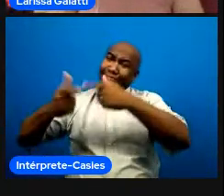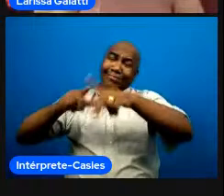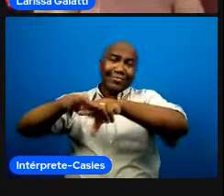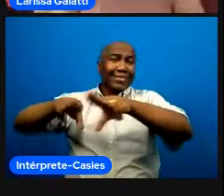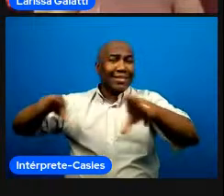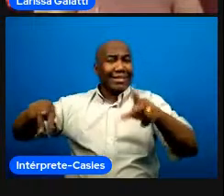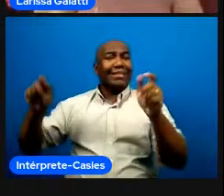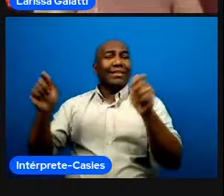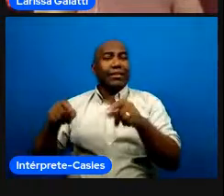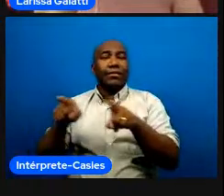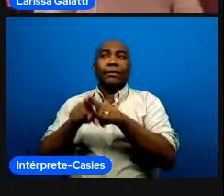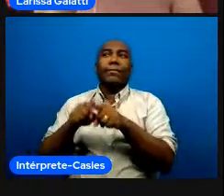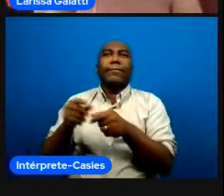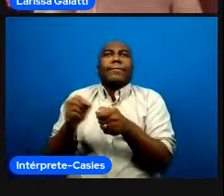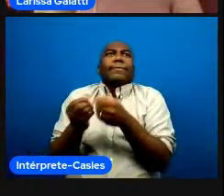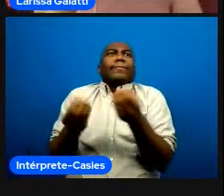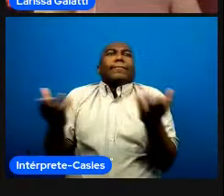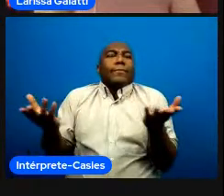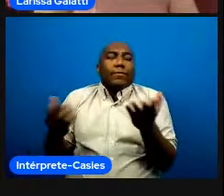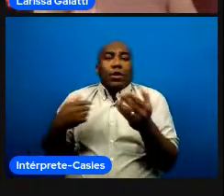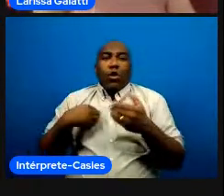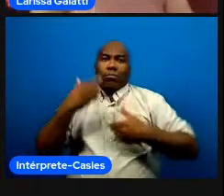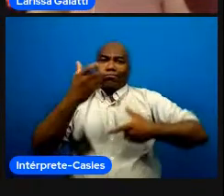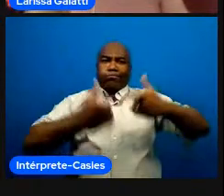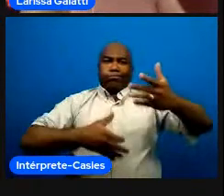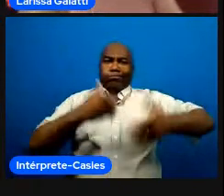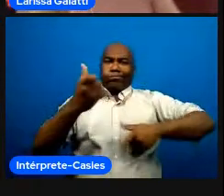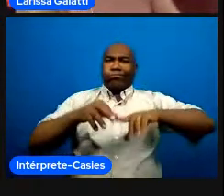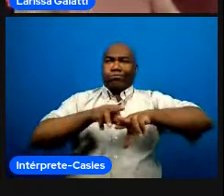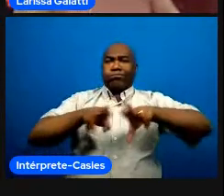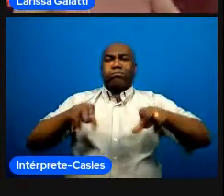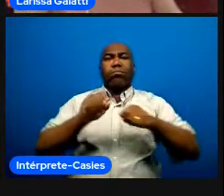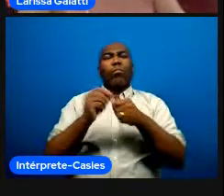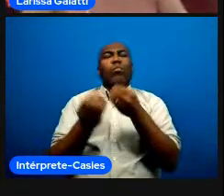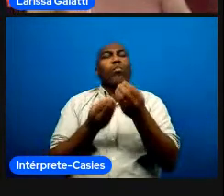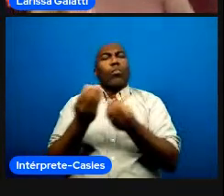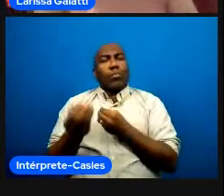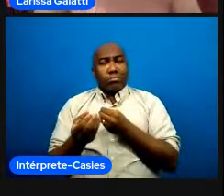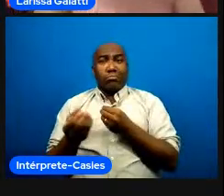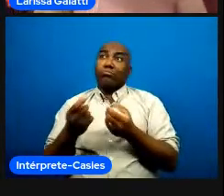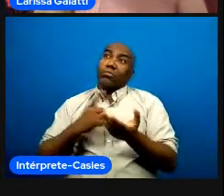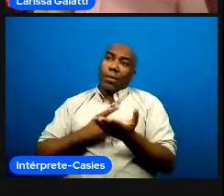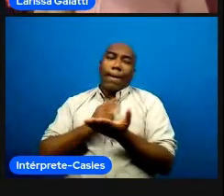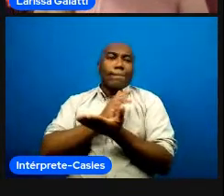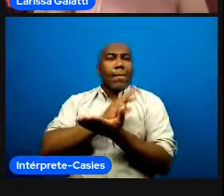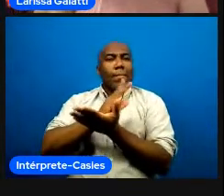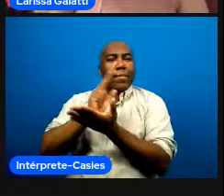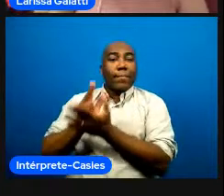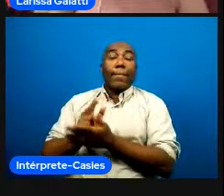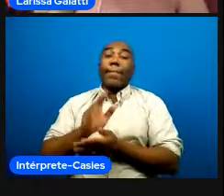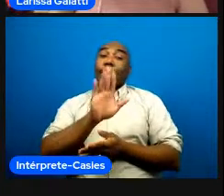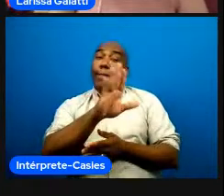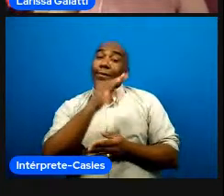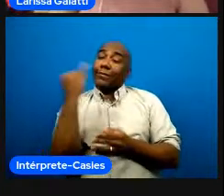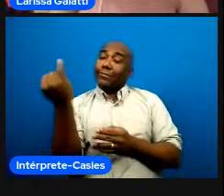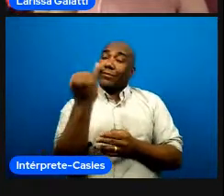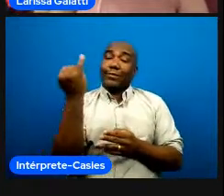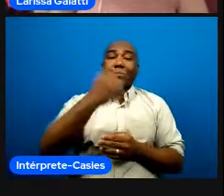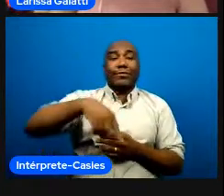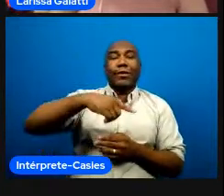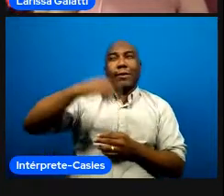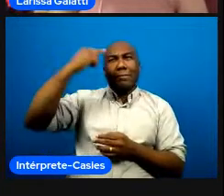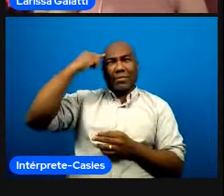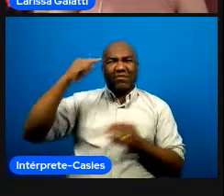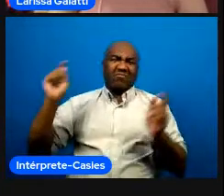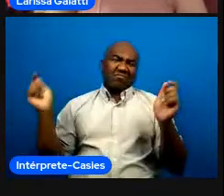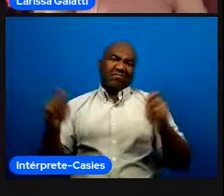não estou estabelecendo hierarquia ou necessidade de um ou de outro mas sabemos também que não adianta eu saber tudo do meu